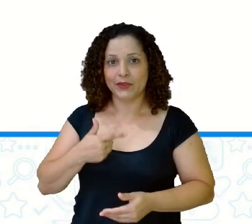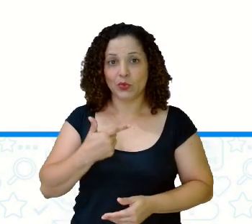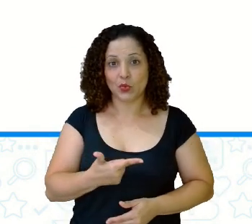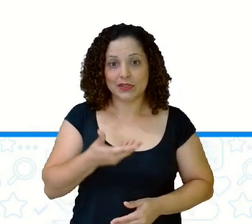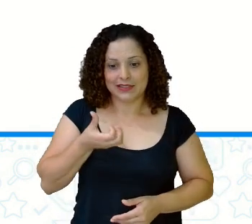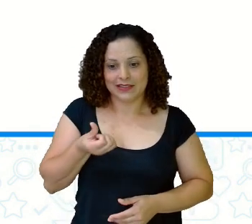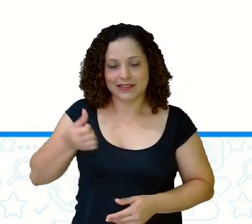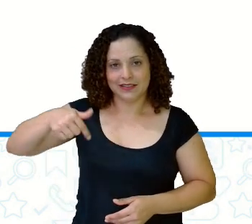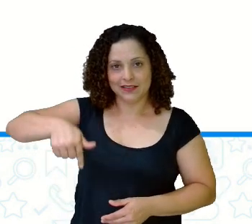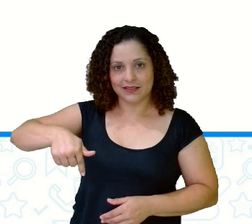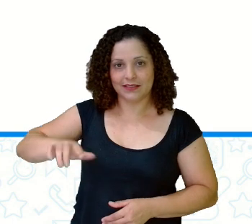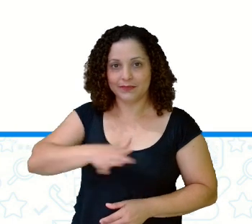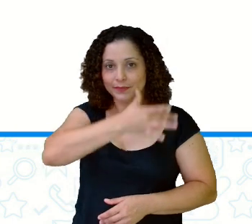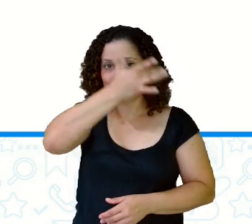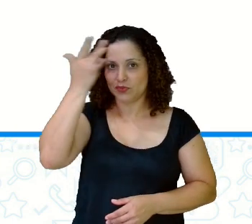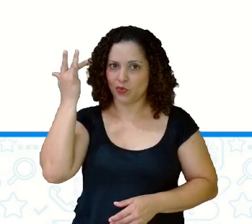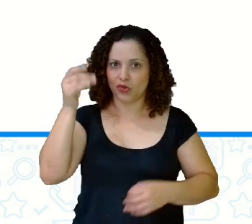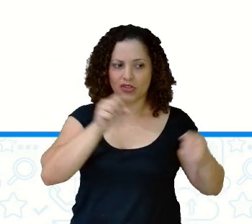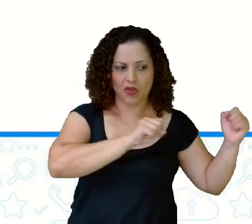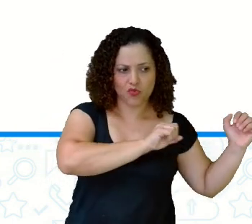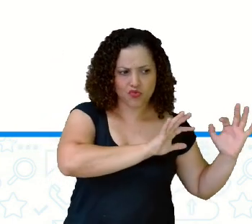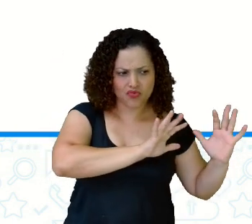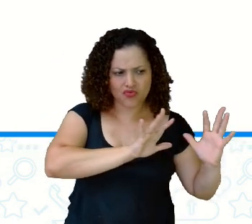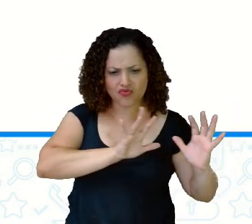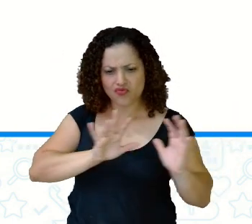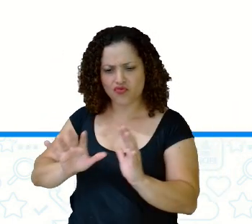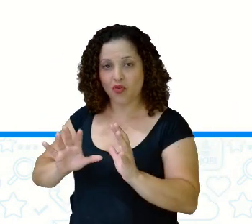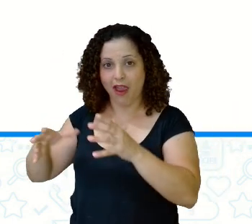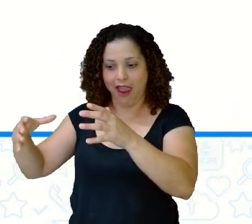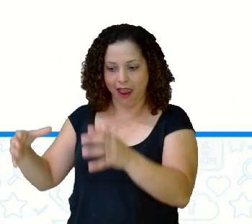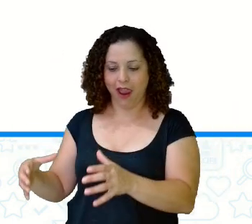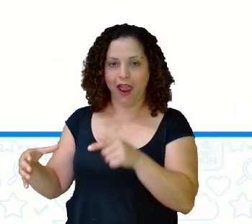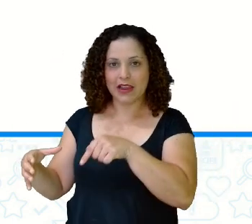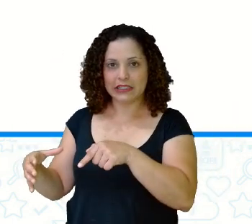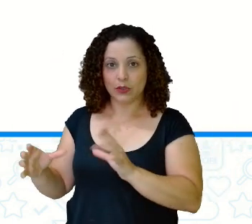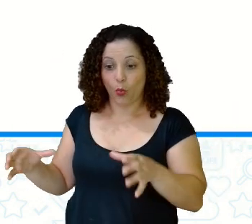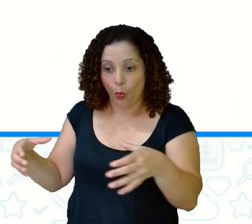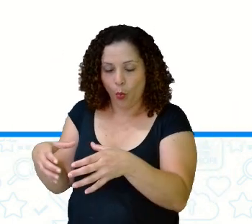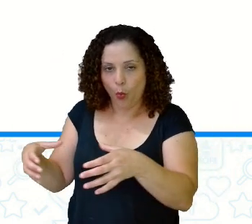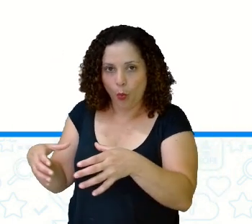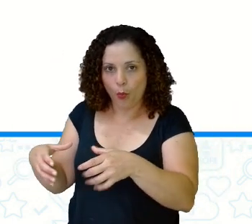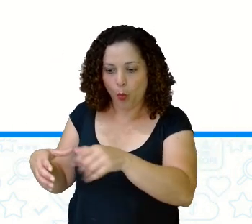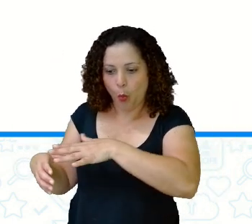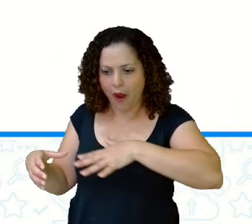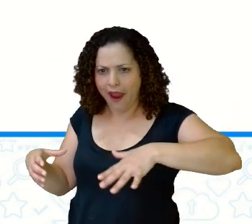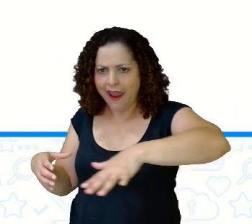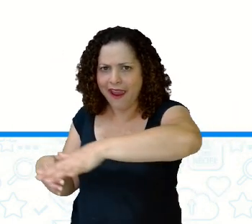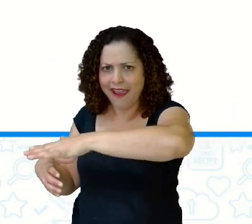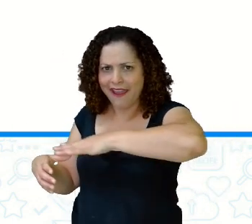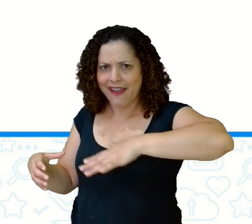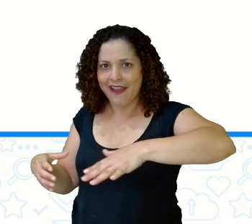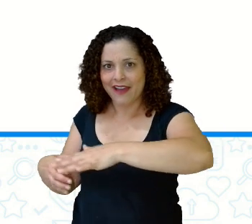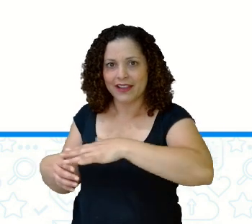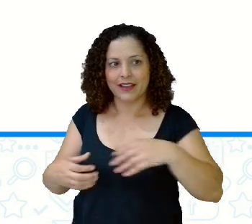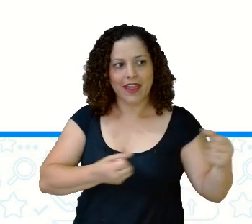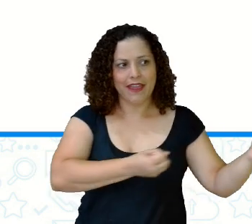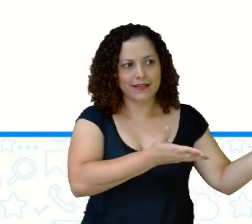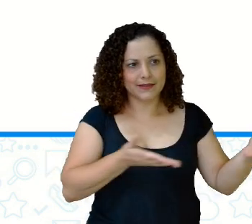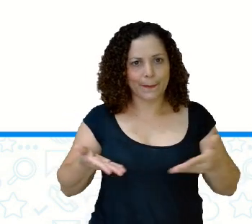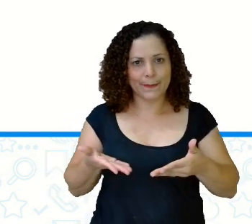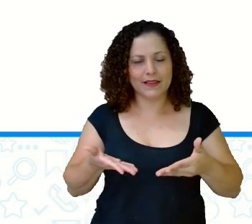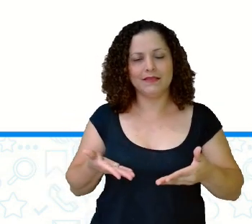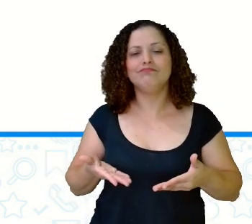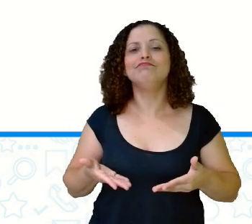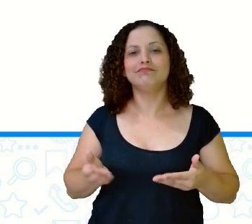foliões Olha só Então nós temos esse espaço, né? Que é um espaço até grande Para receber essa